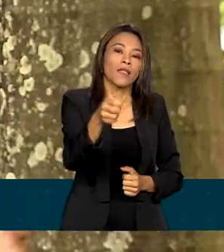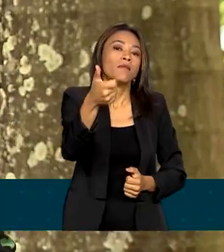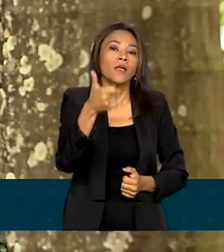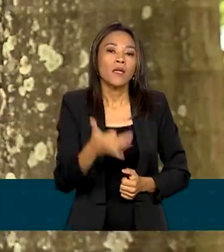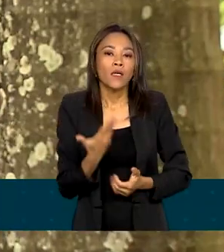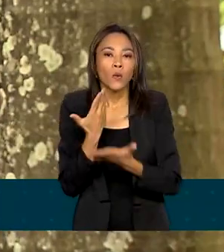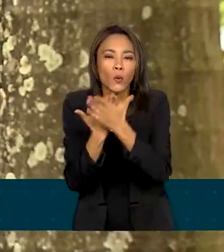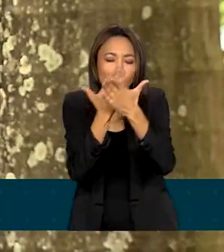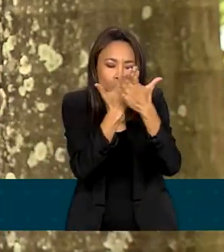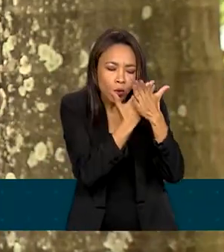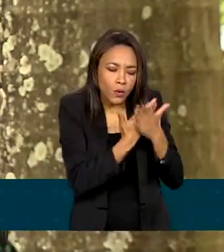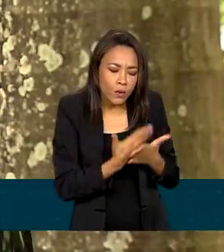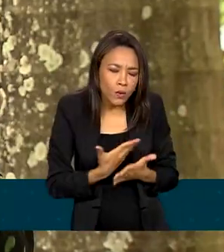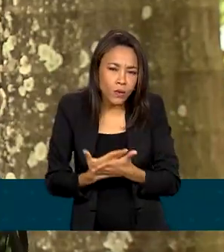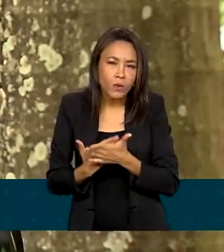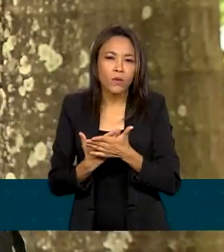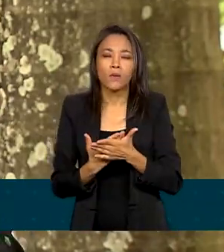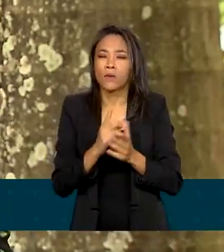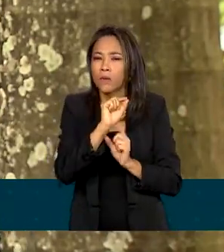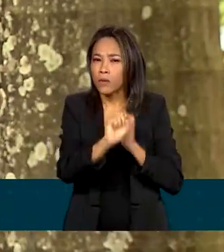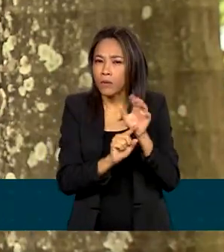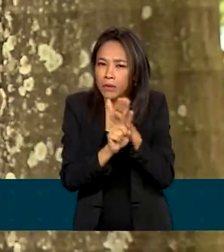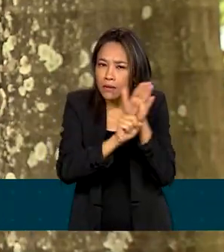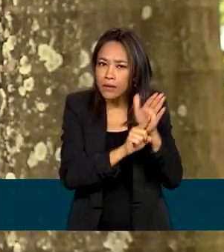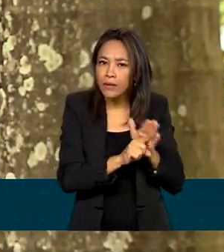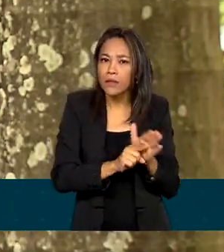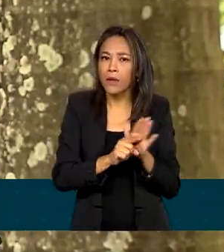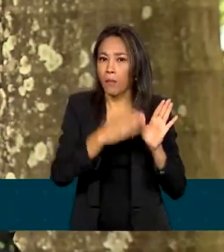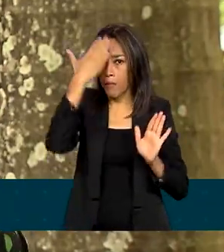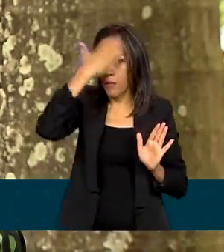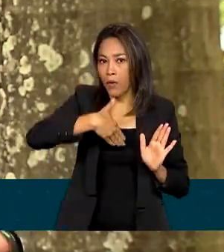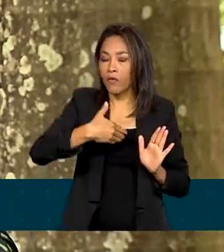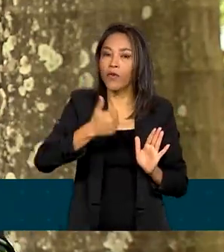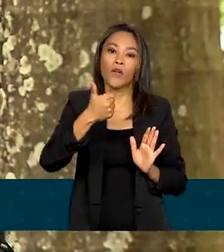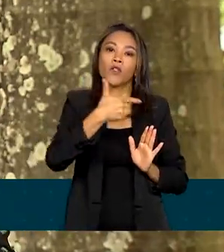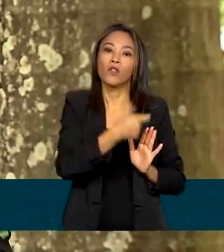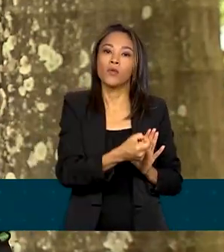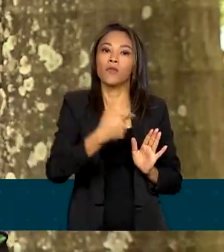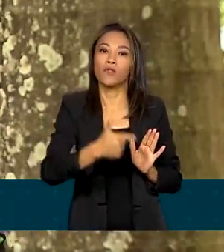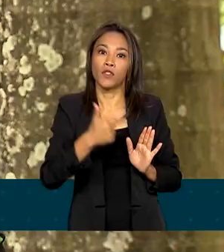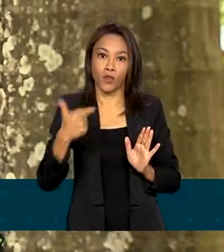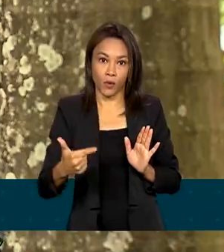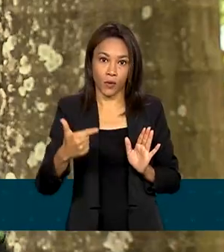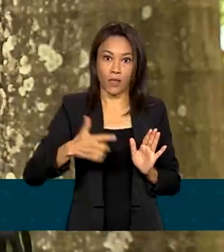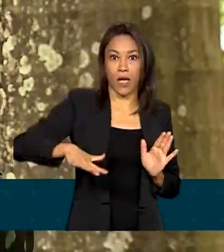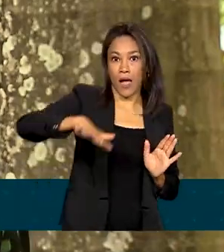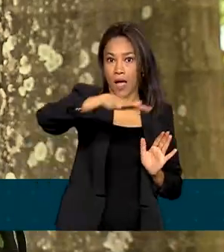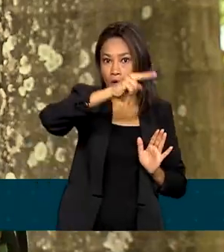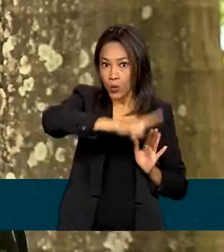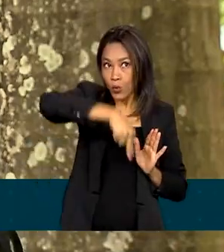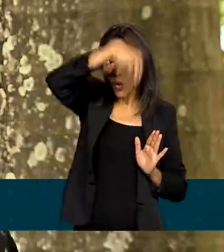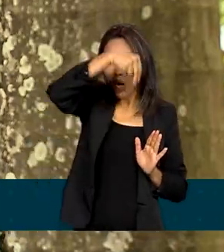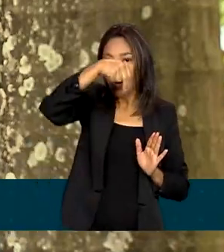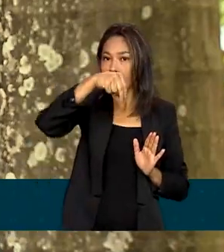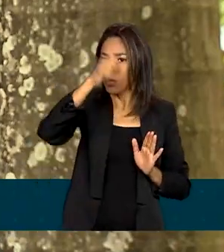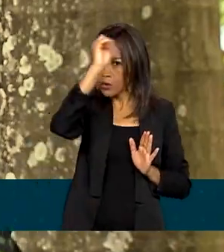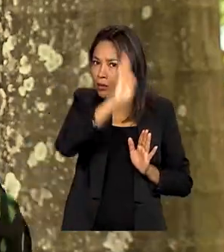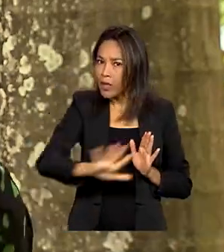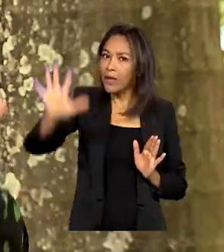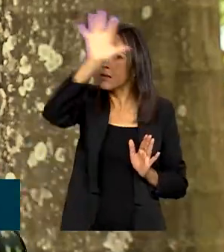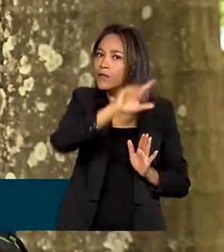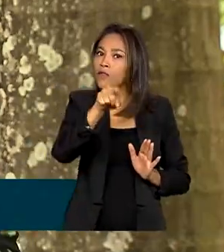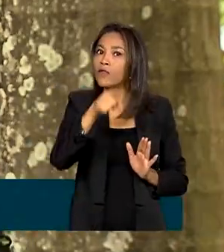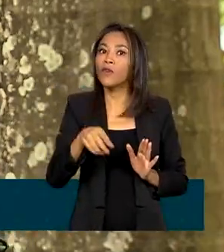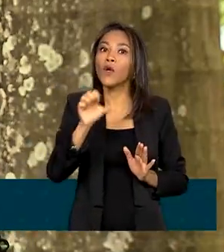mercado da Amazônia Legal mostrou que em 2022, a região norte foi responsável por 8,5%